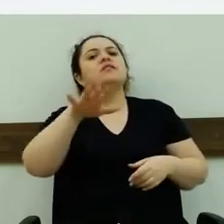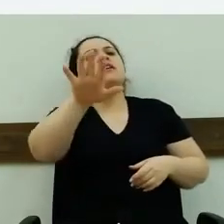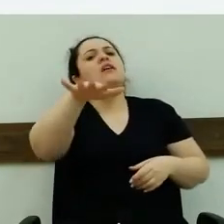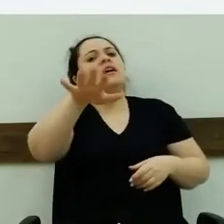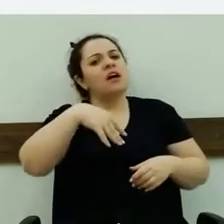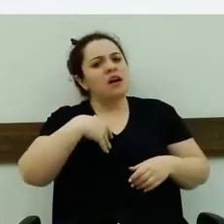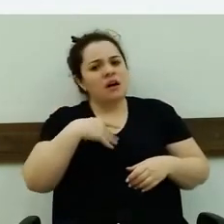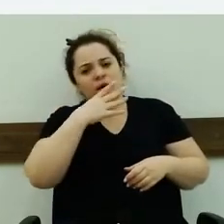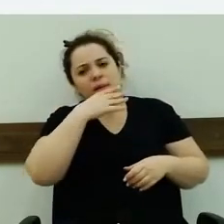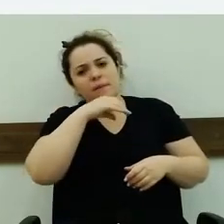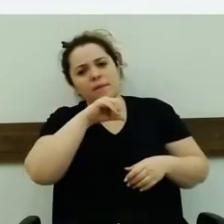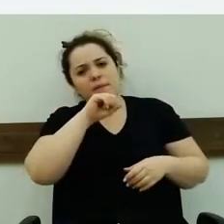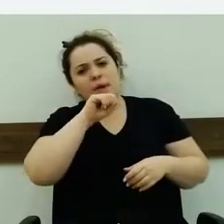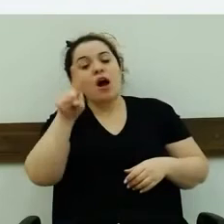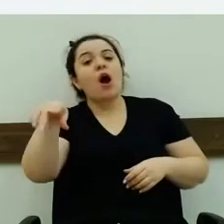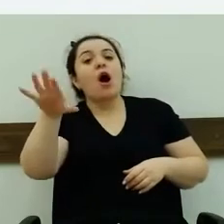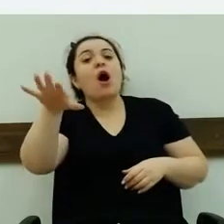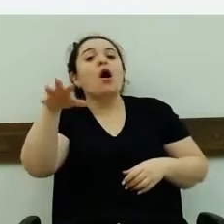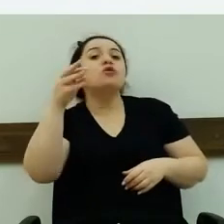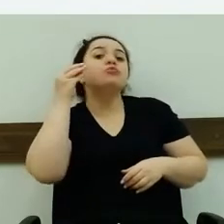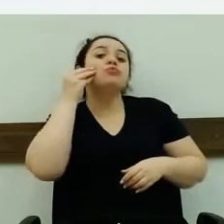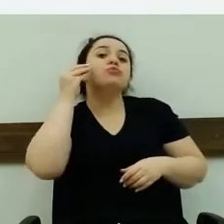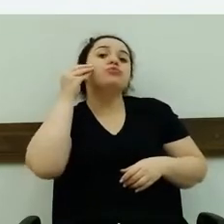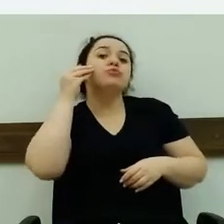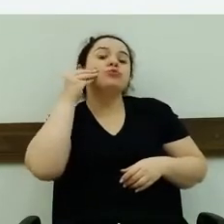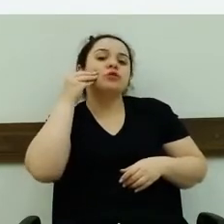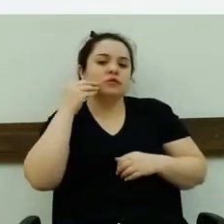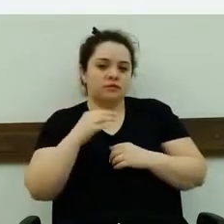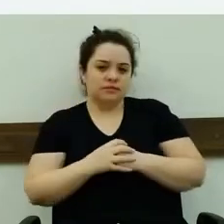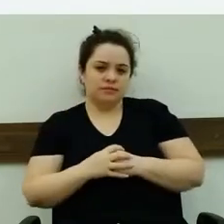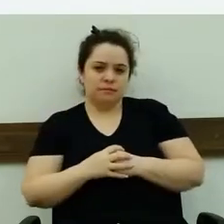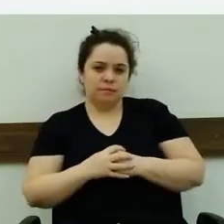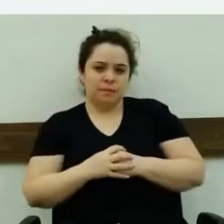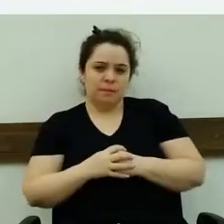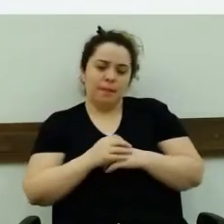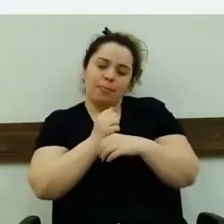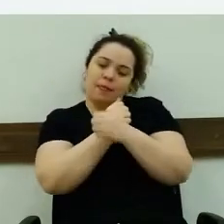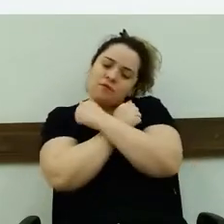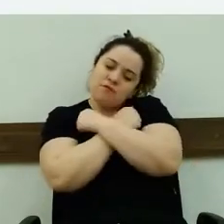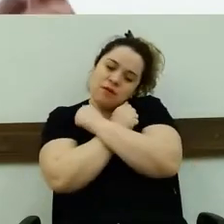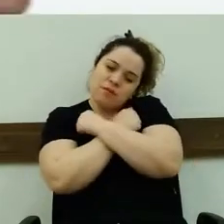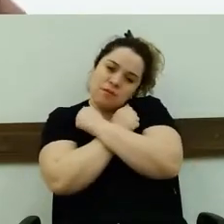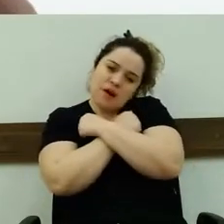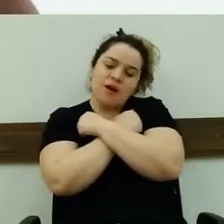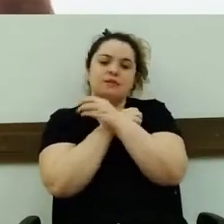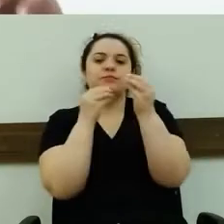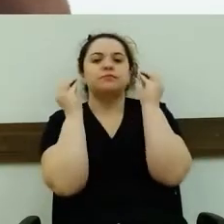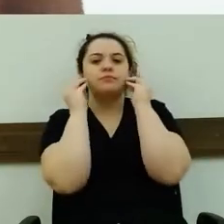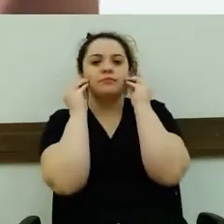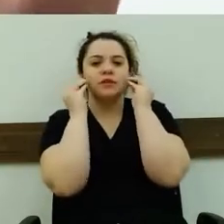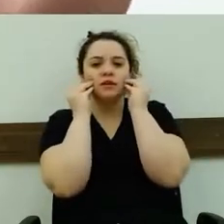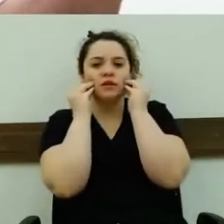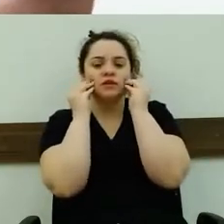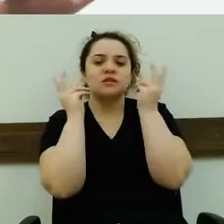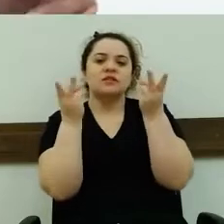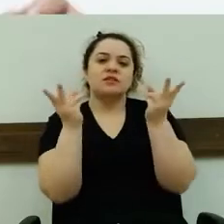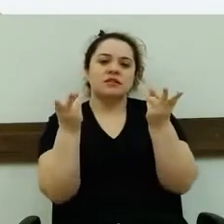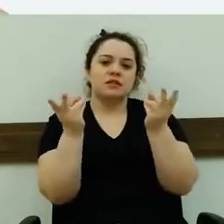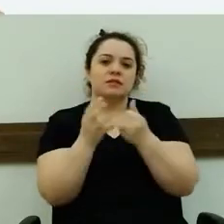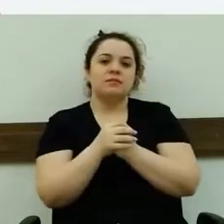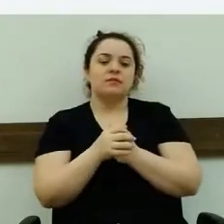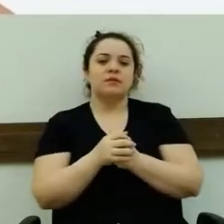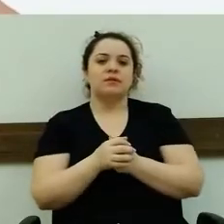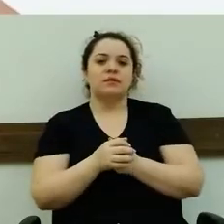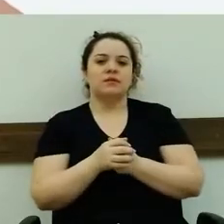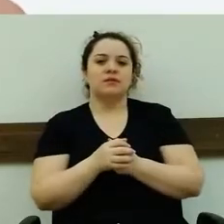pai, você não me deu o meu beijinho hoje. E aí eu vou e abraço ela, dou o beijinho, Lógico, passo todo o procedimento